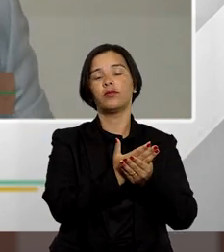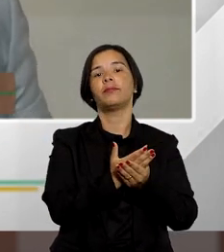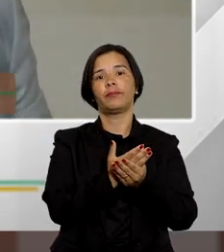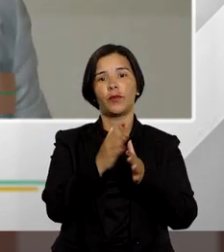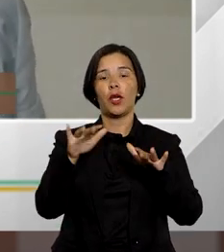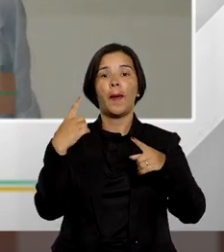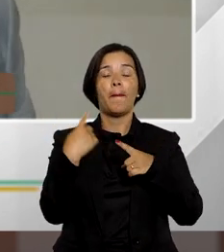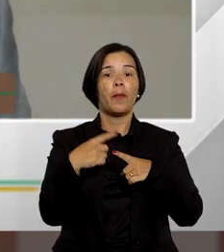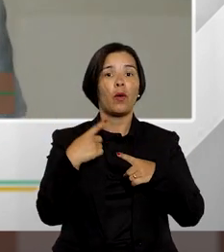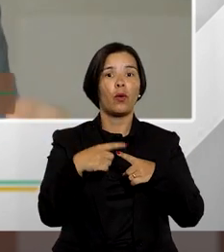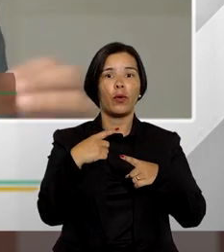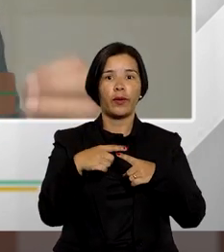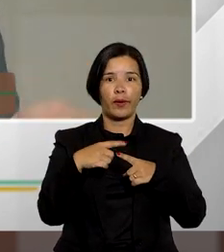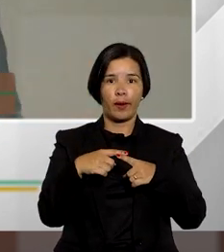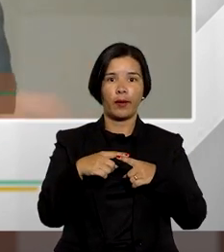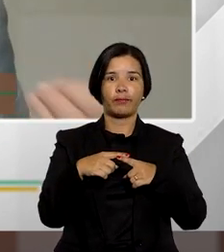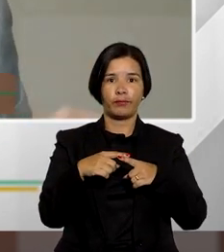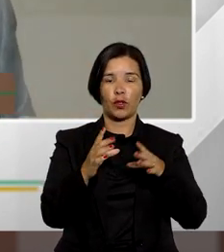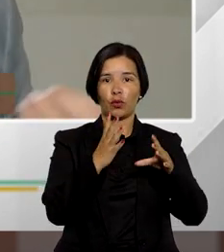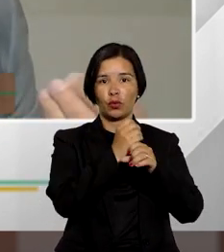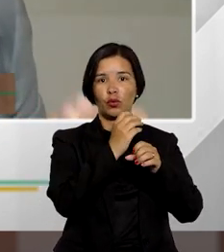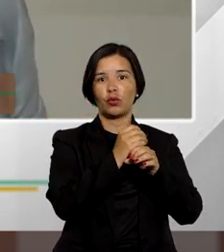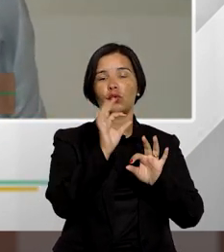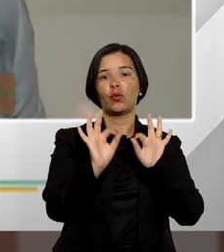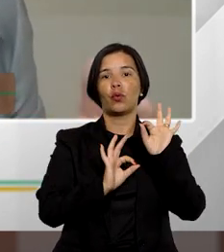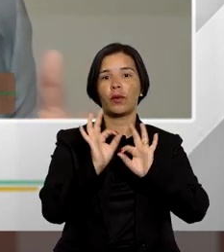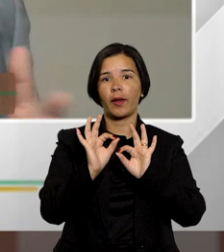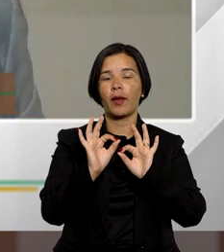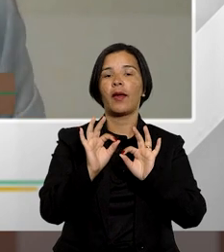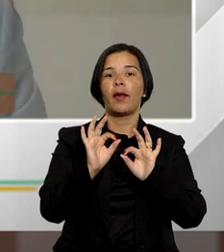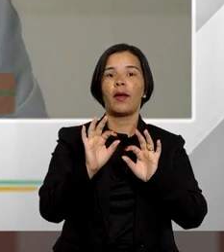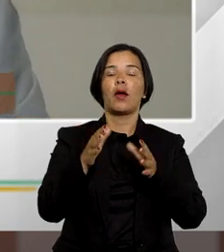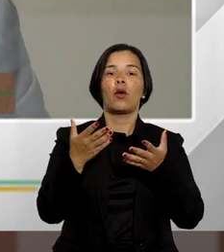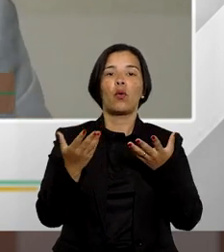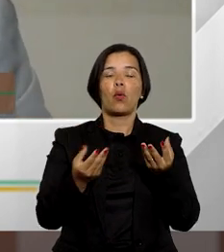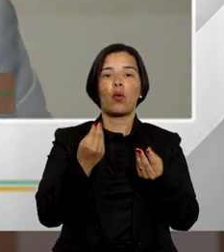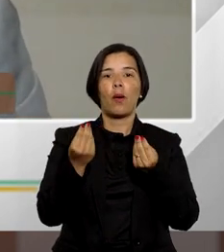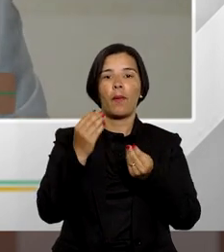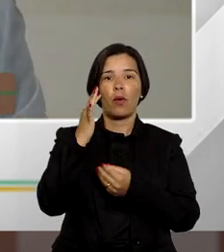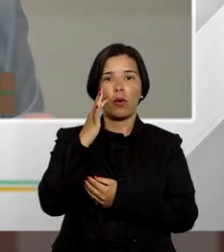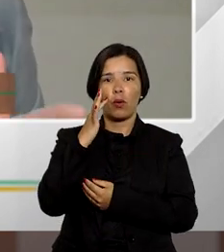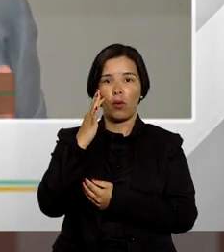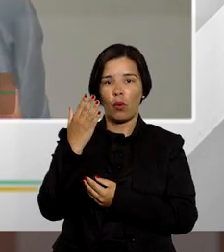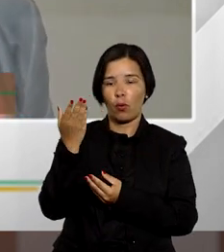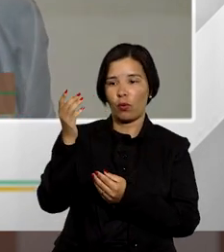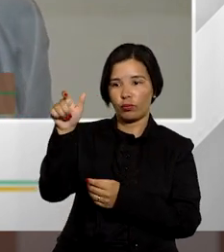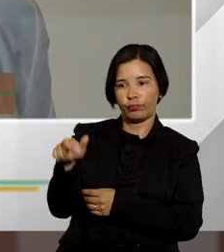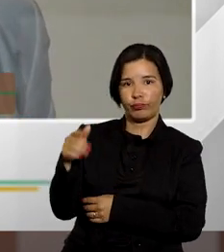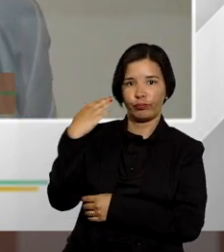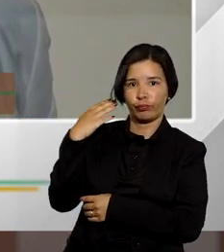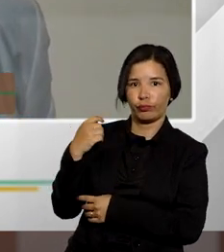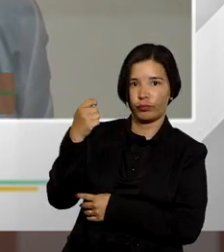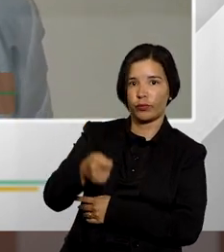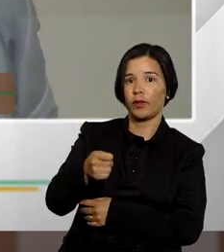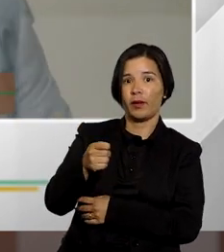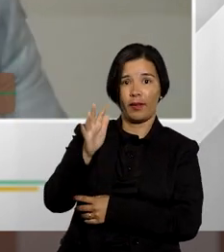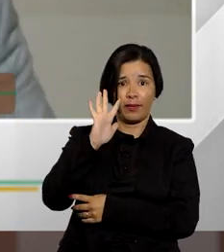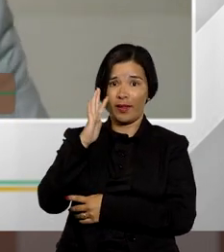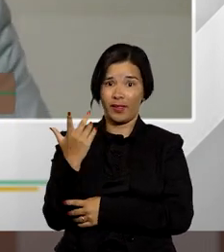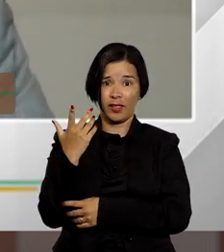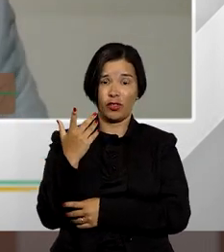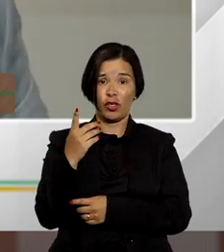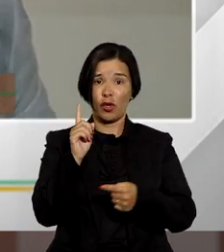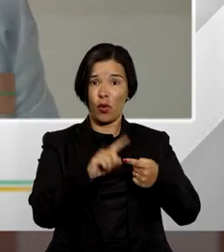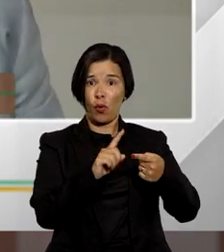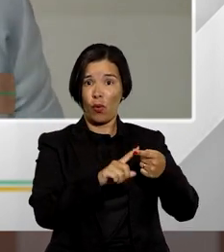por quê? porque essa questão equitativa e subjetiva deixa na mão do magistrado decidir